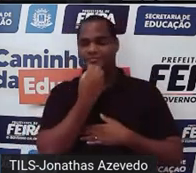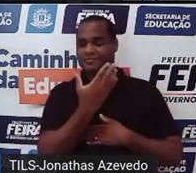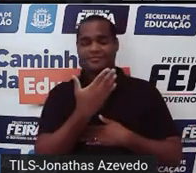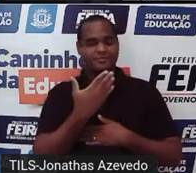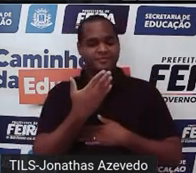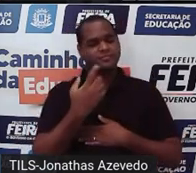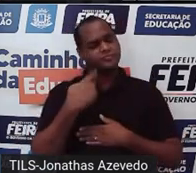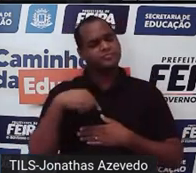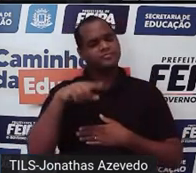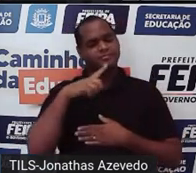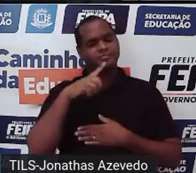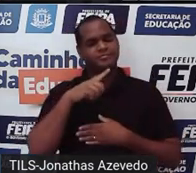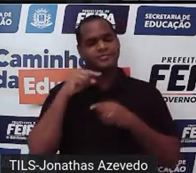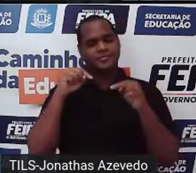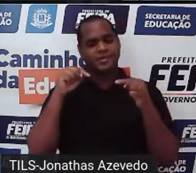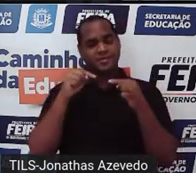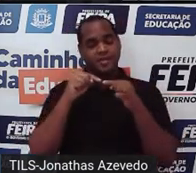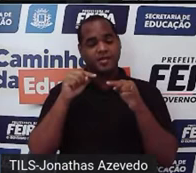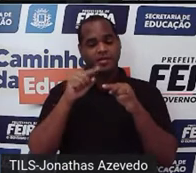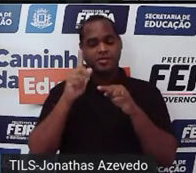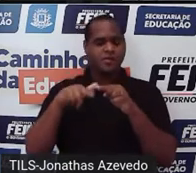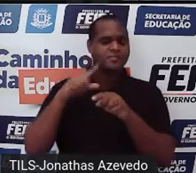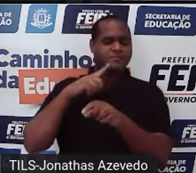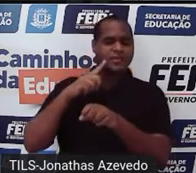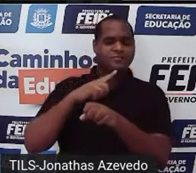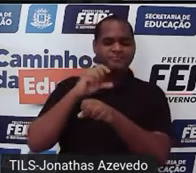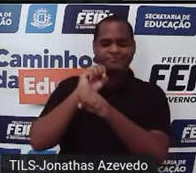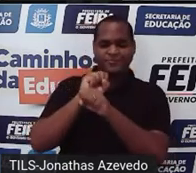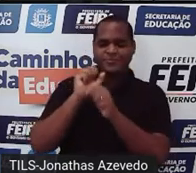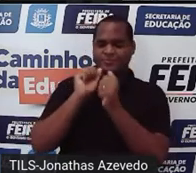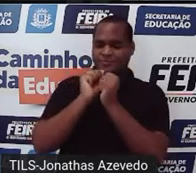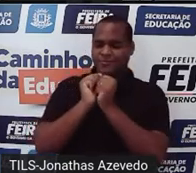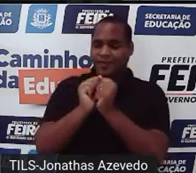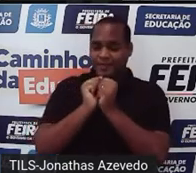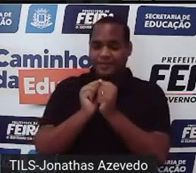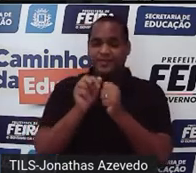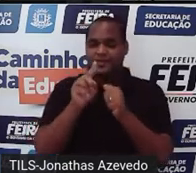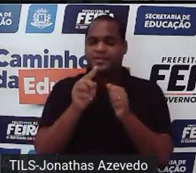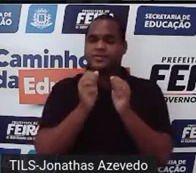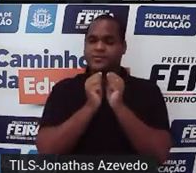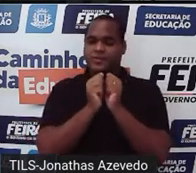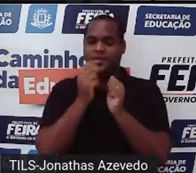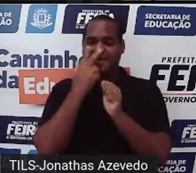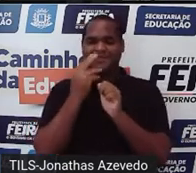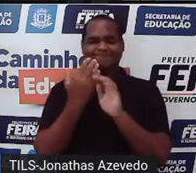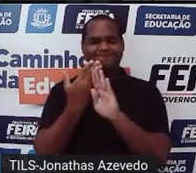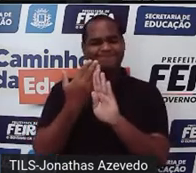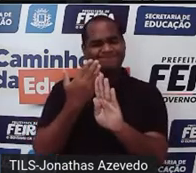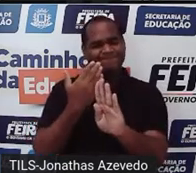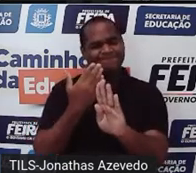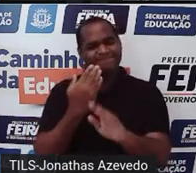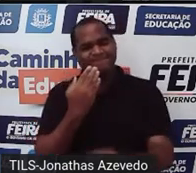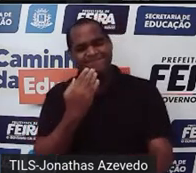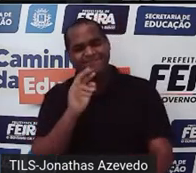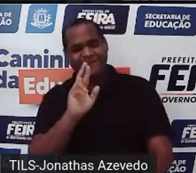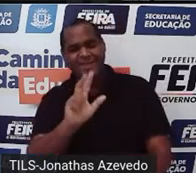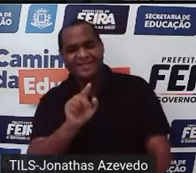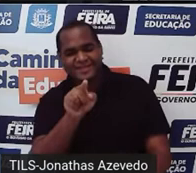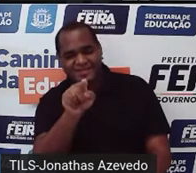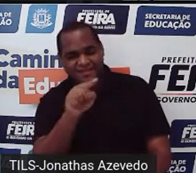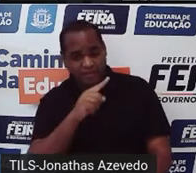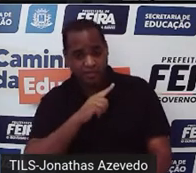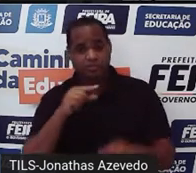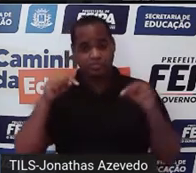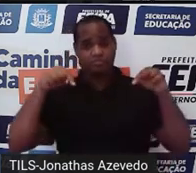Estamos aqui mais uma vez para juntinhos, né? Mesmo que a gente esteja assim em lados diferentes, nós aqui,